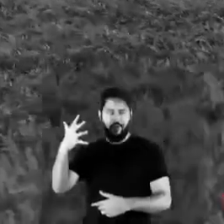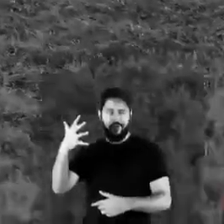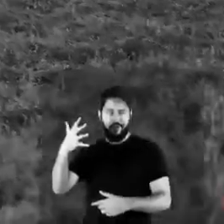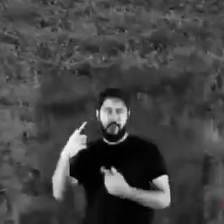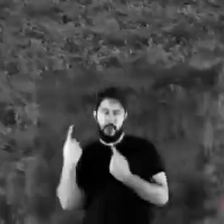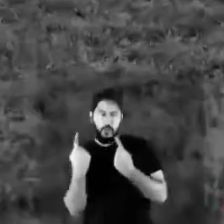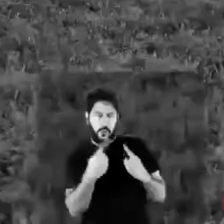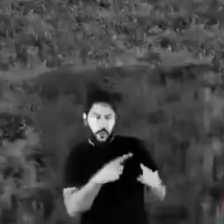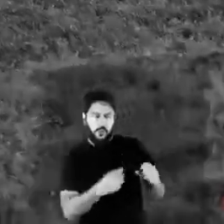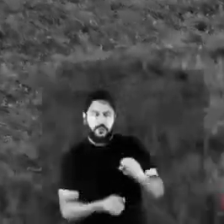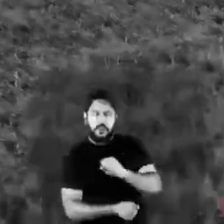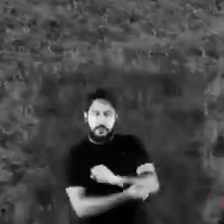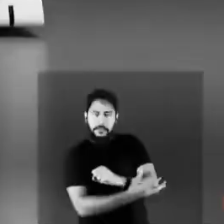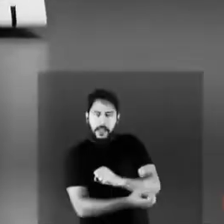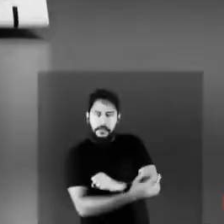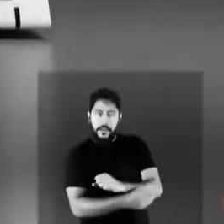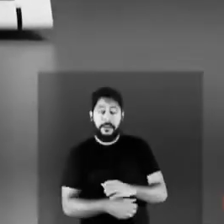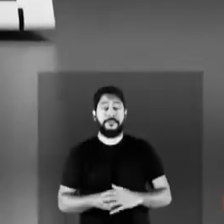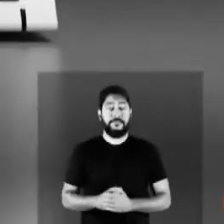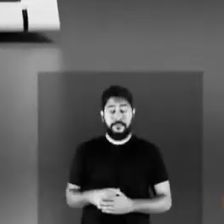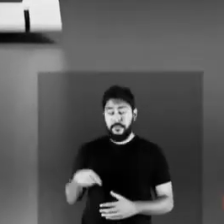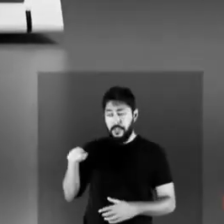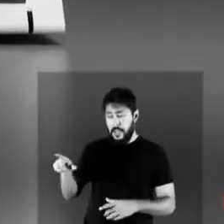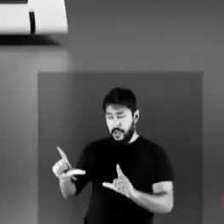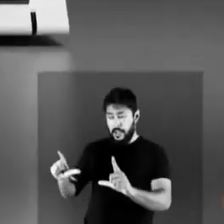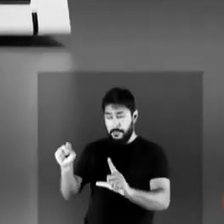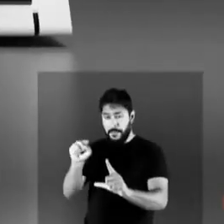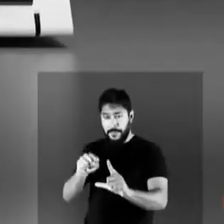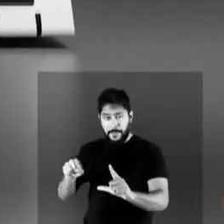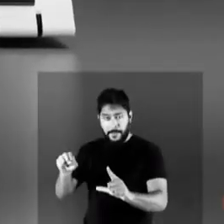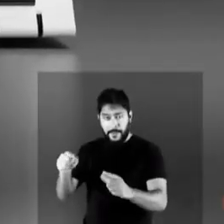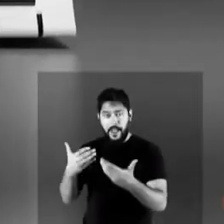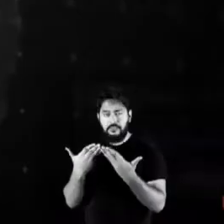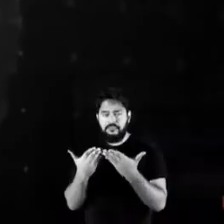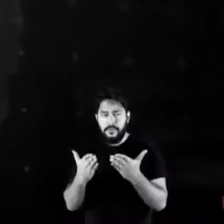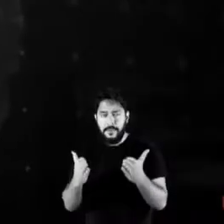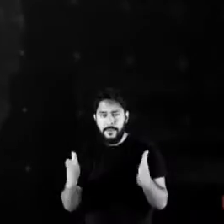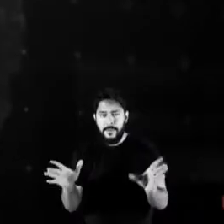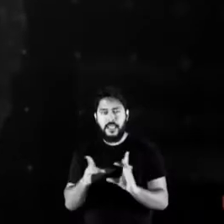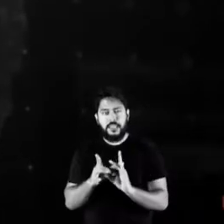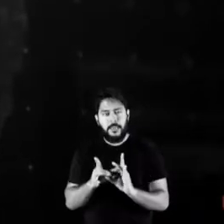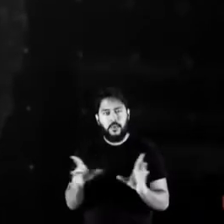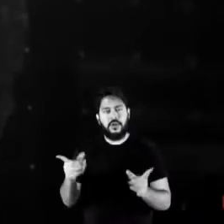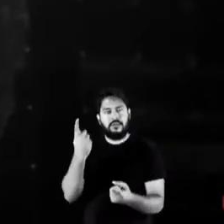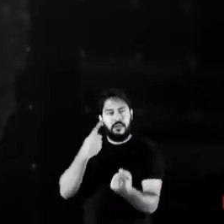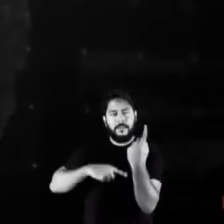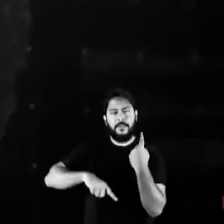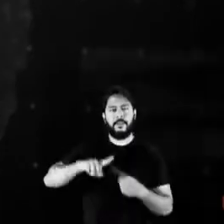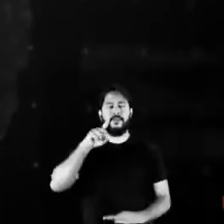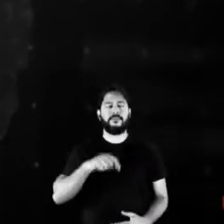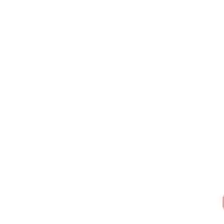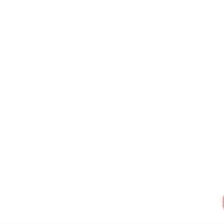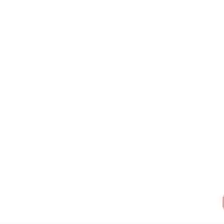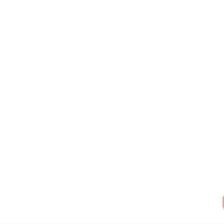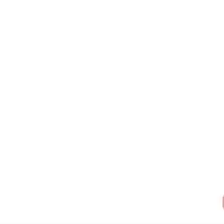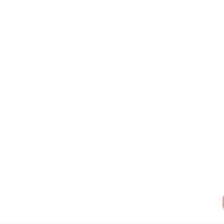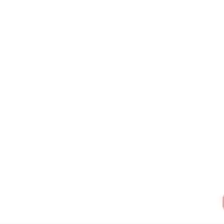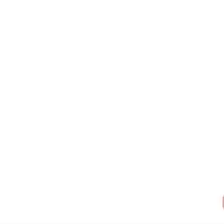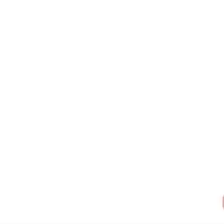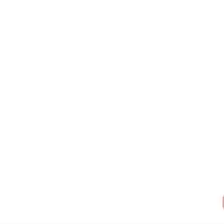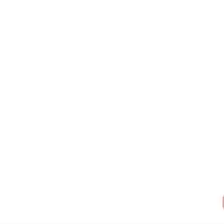quilômetros de estradas. A urna eletrônica é o caminho e a democracia é a estrada.